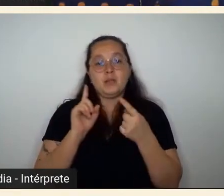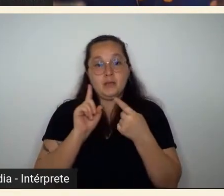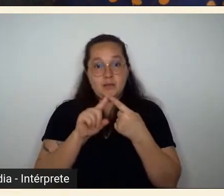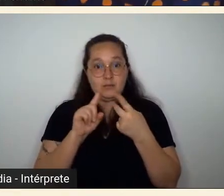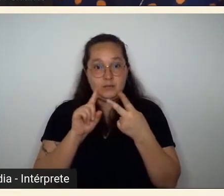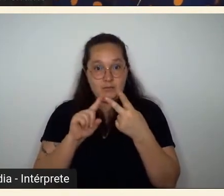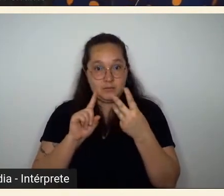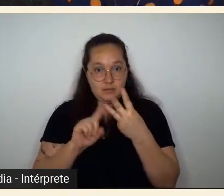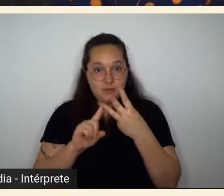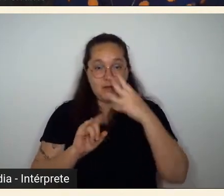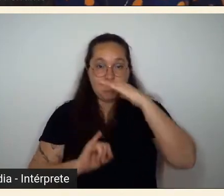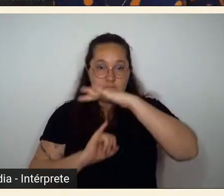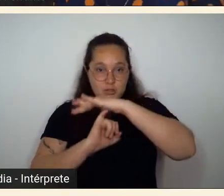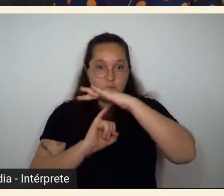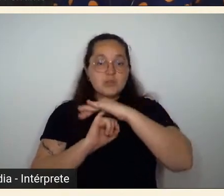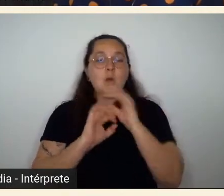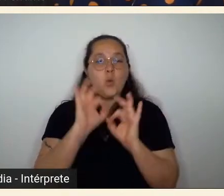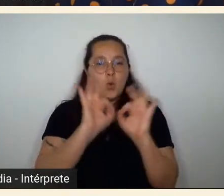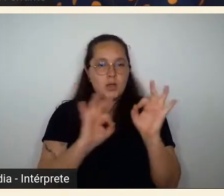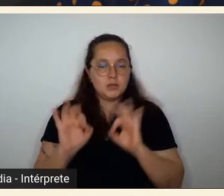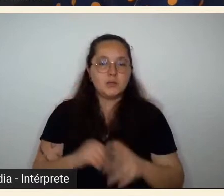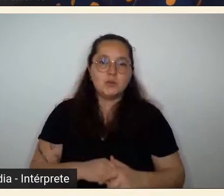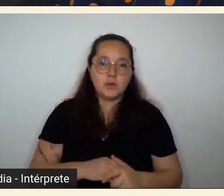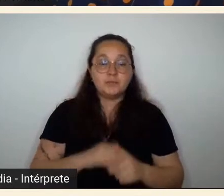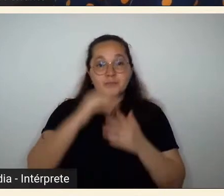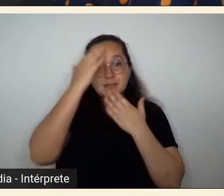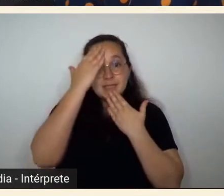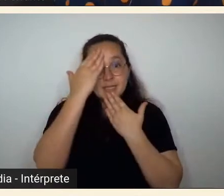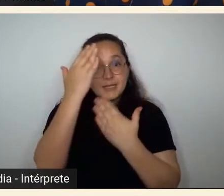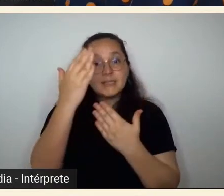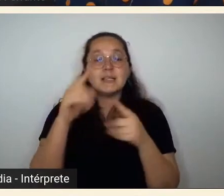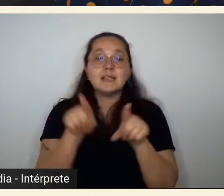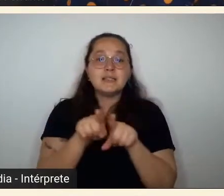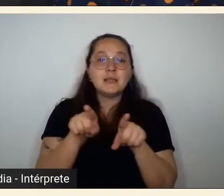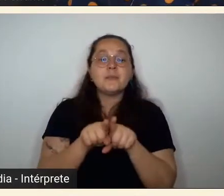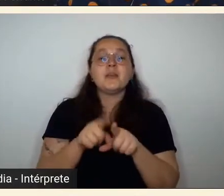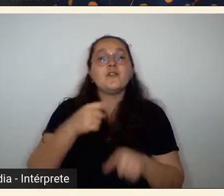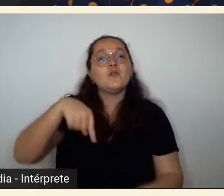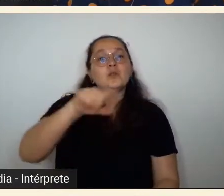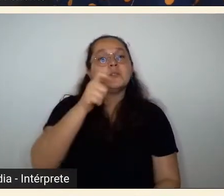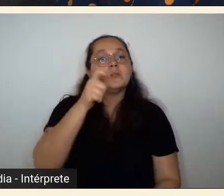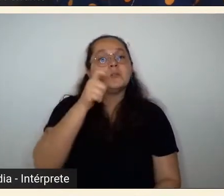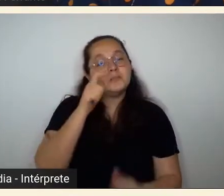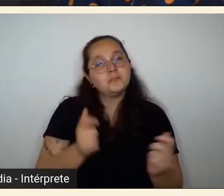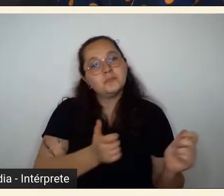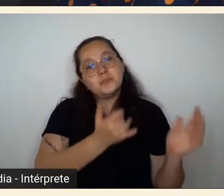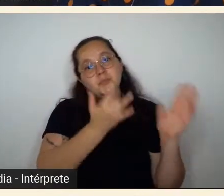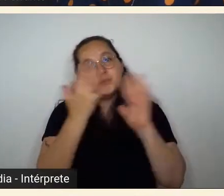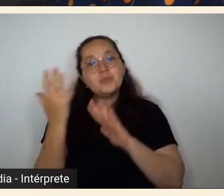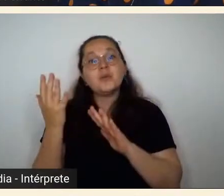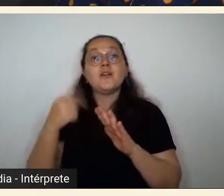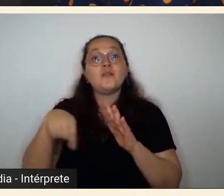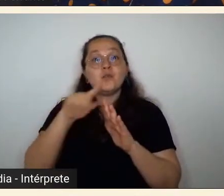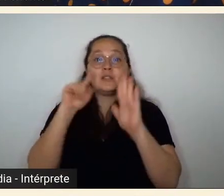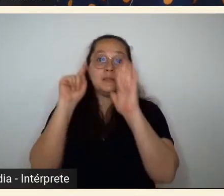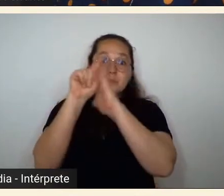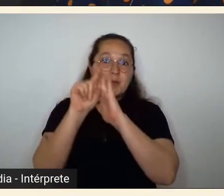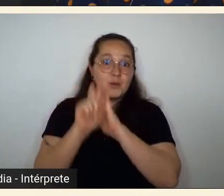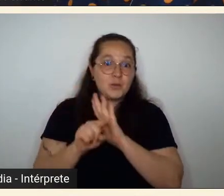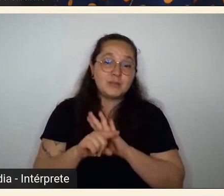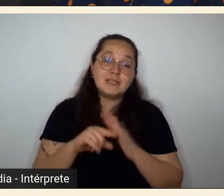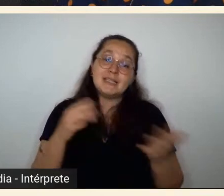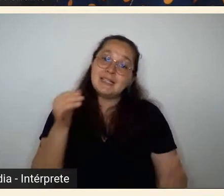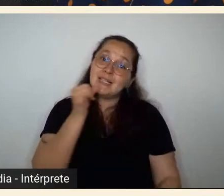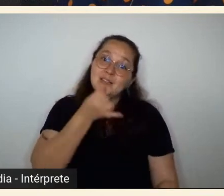instituições organizadoras queria agradecer muitíssimo a audiência e a participação nas perguntas infelizmente não é